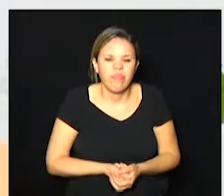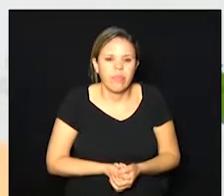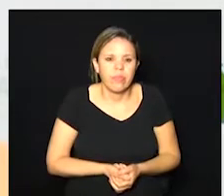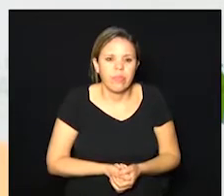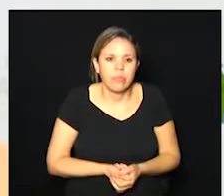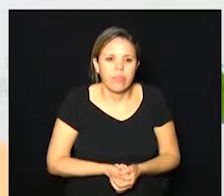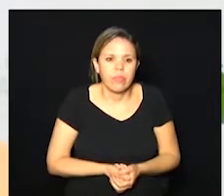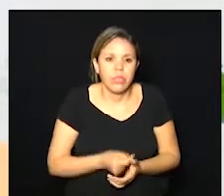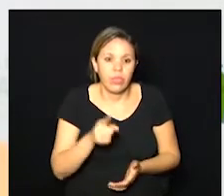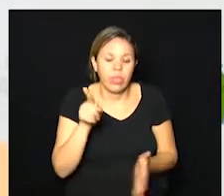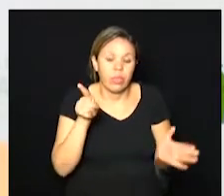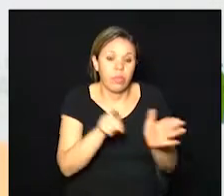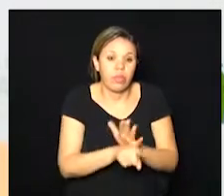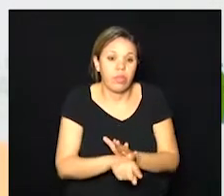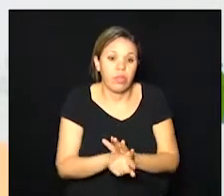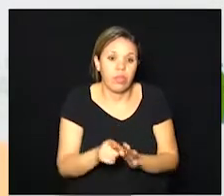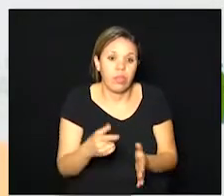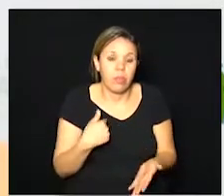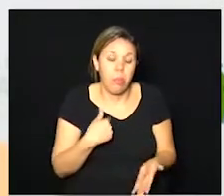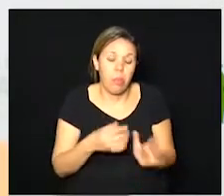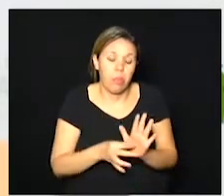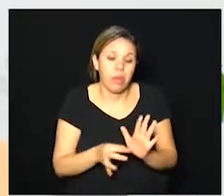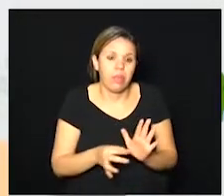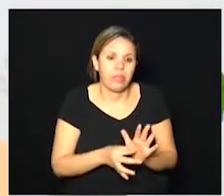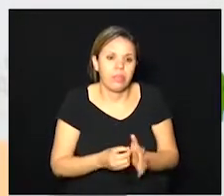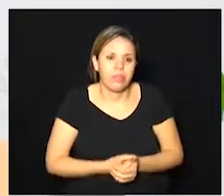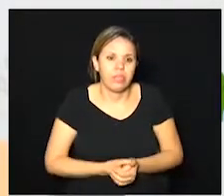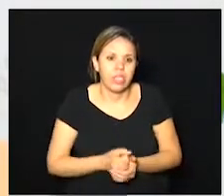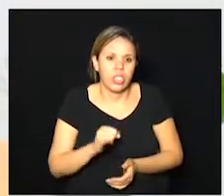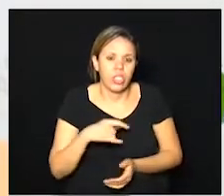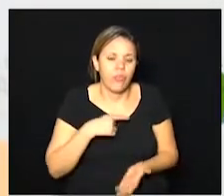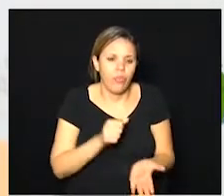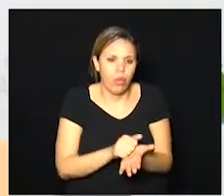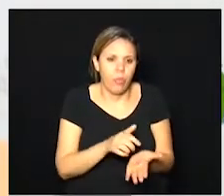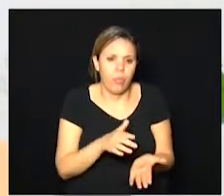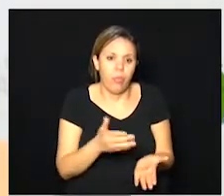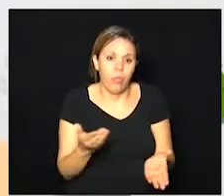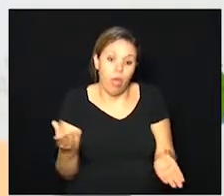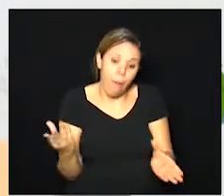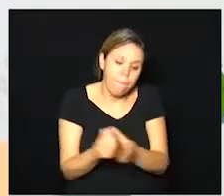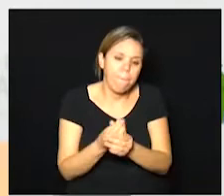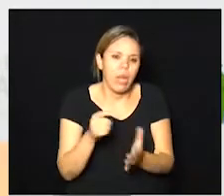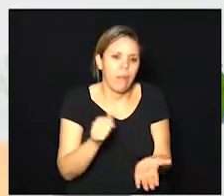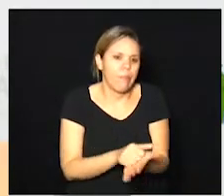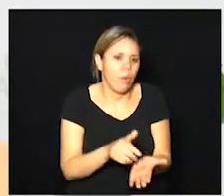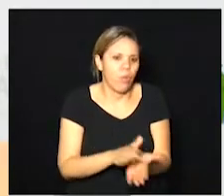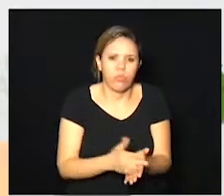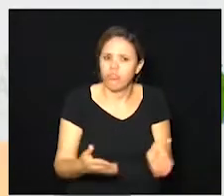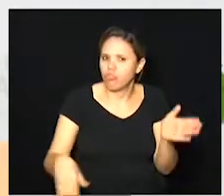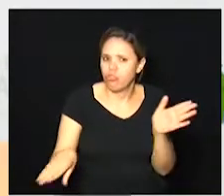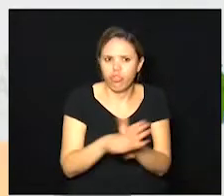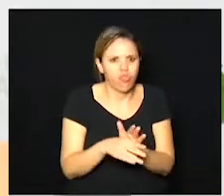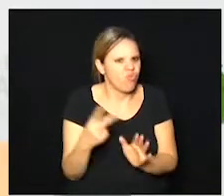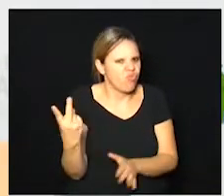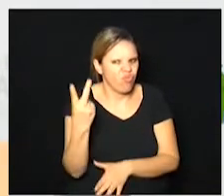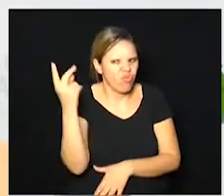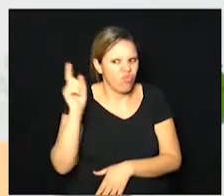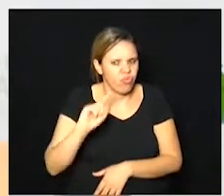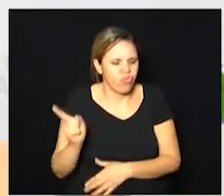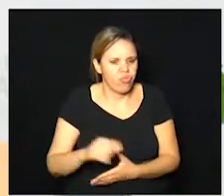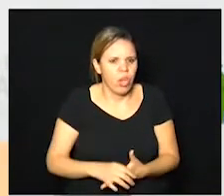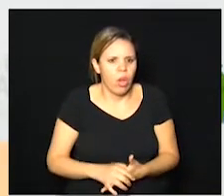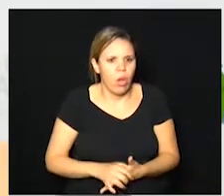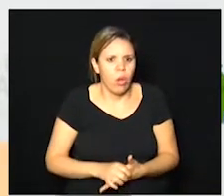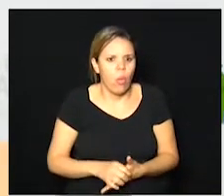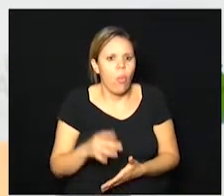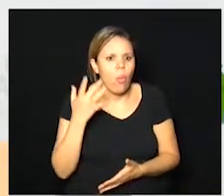você está perguntando vocês estão perguntando a minha opinião se eu for implantar algo pecuniário eu não quero chegar nesses nesses valores eu acho